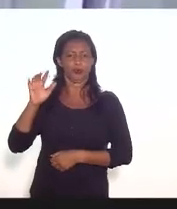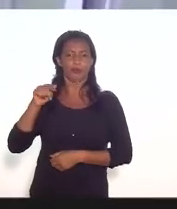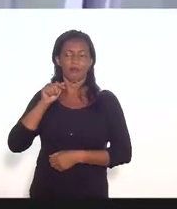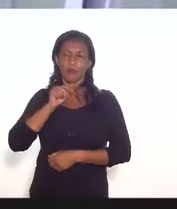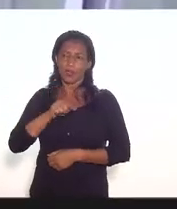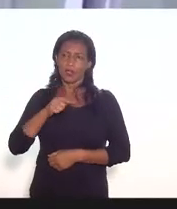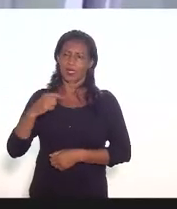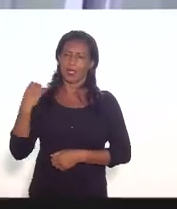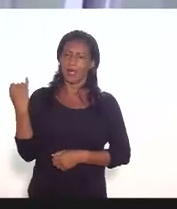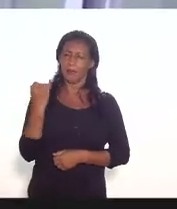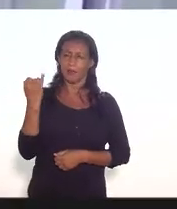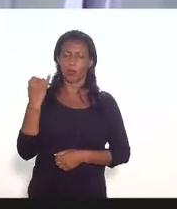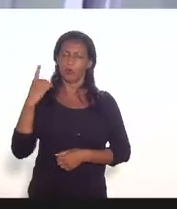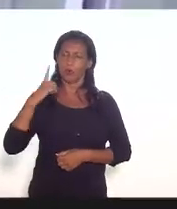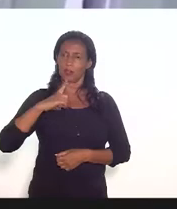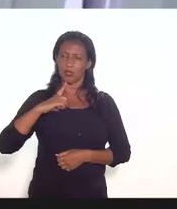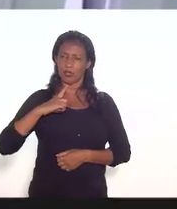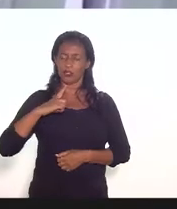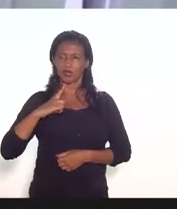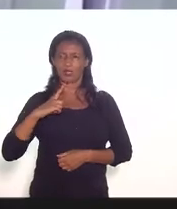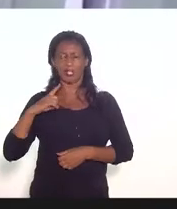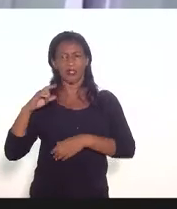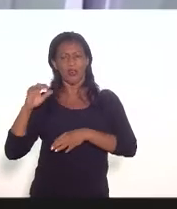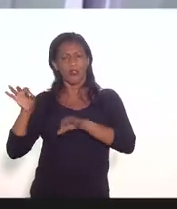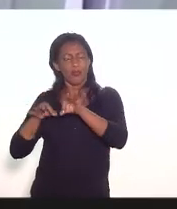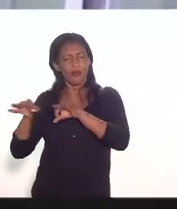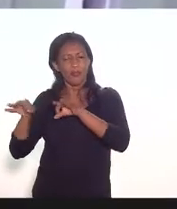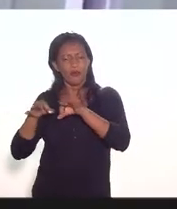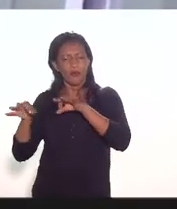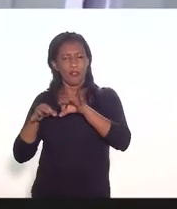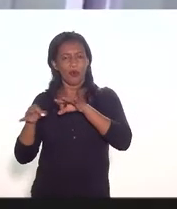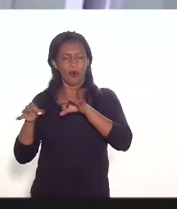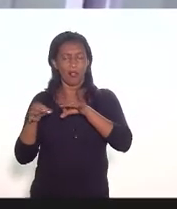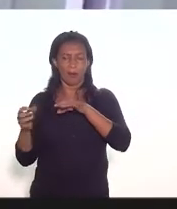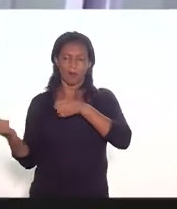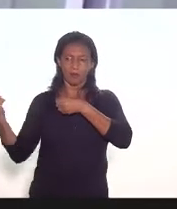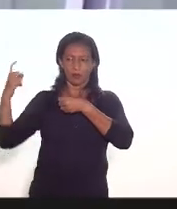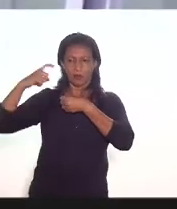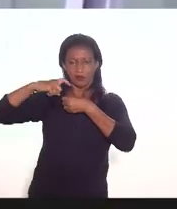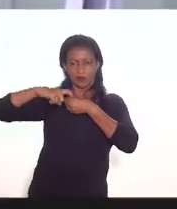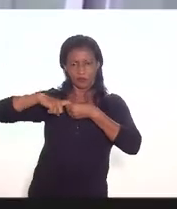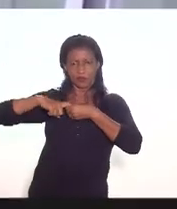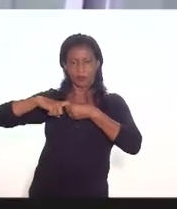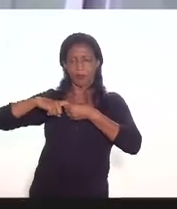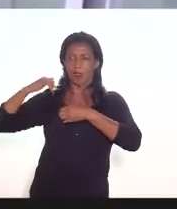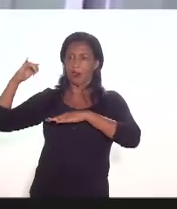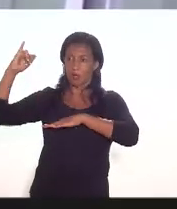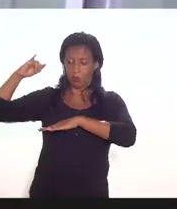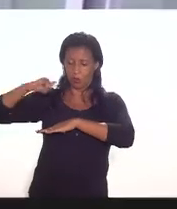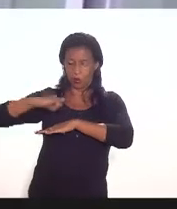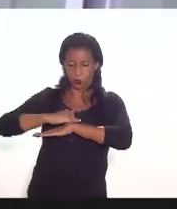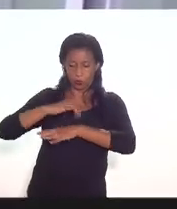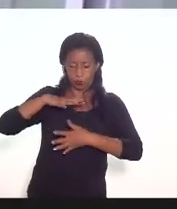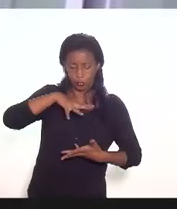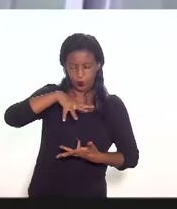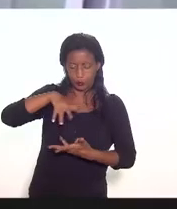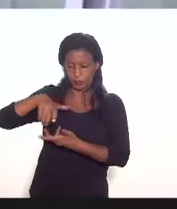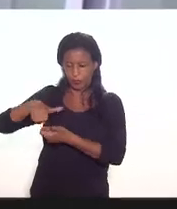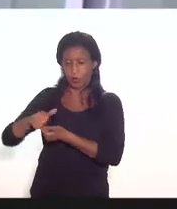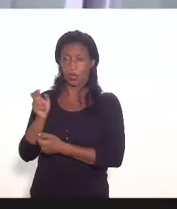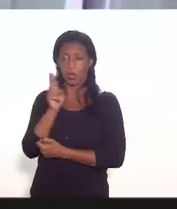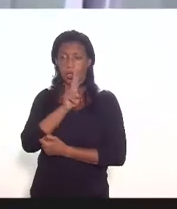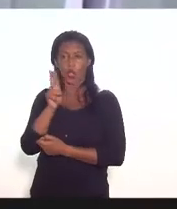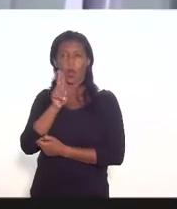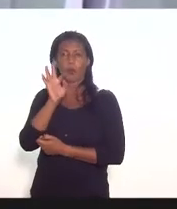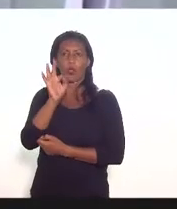muito importante ter dispositivos que favoreçam a retomada do Galeão que é o nosso aeroporto internacional levando o nome inclusive